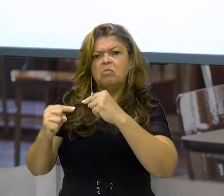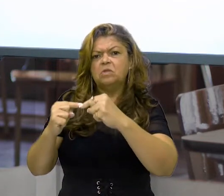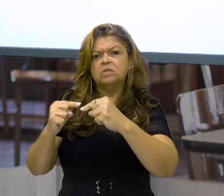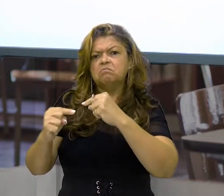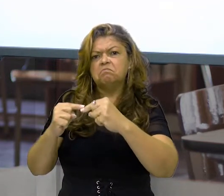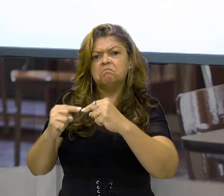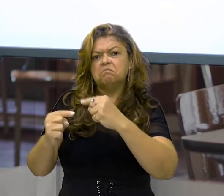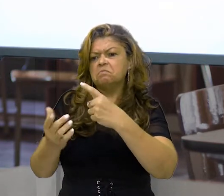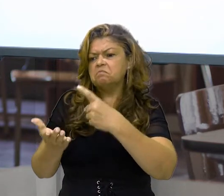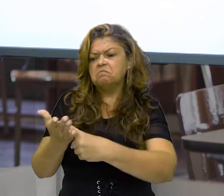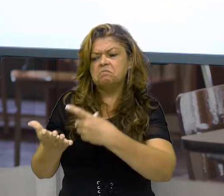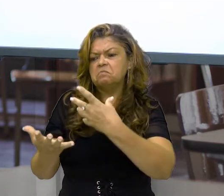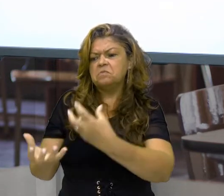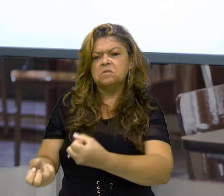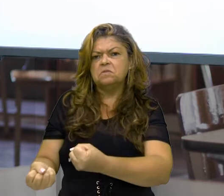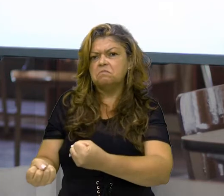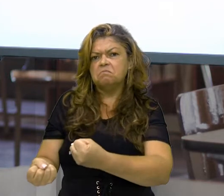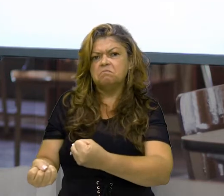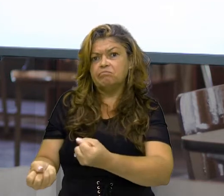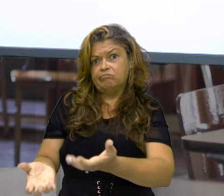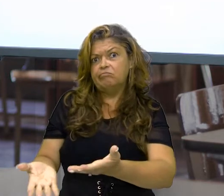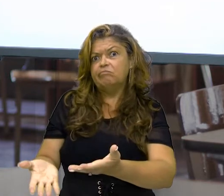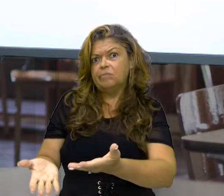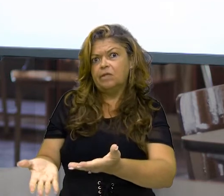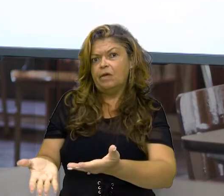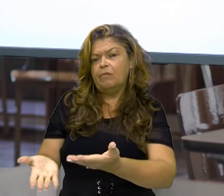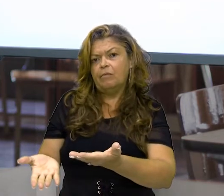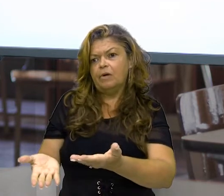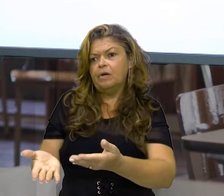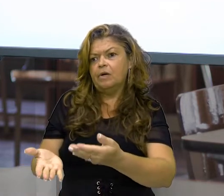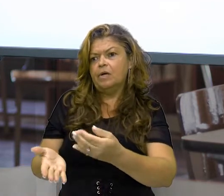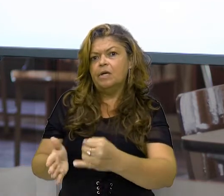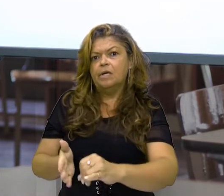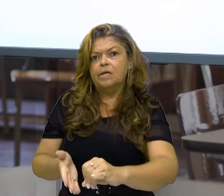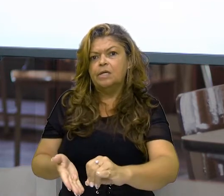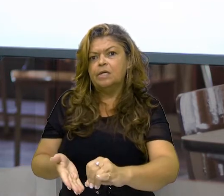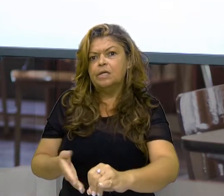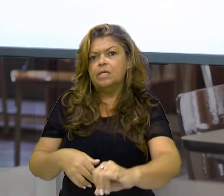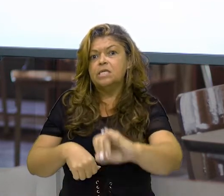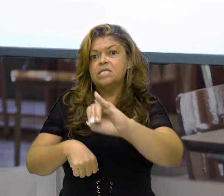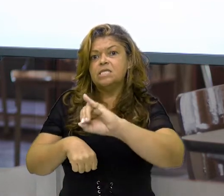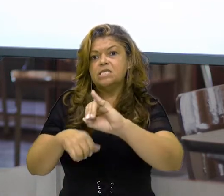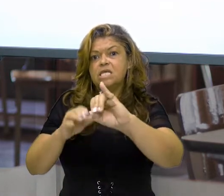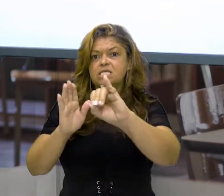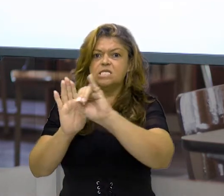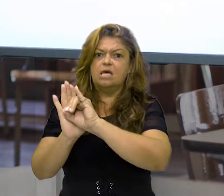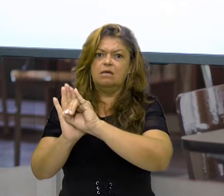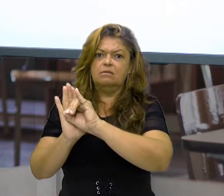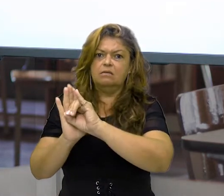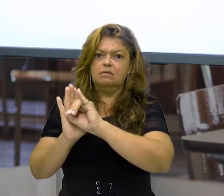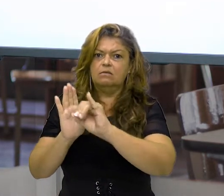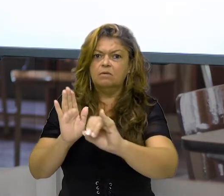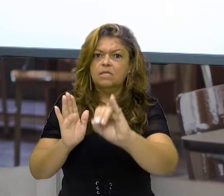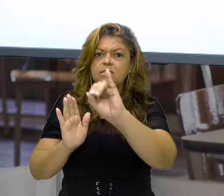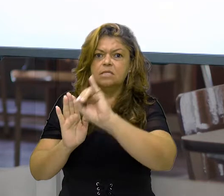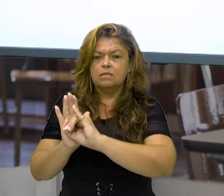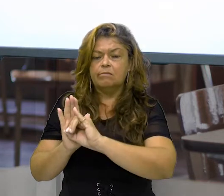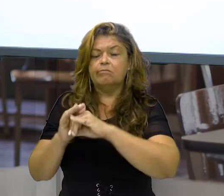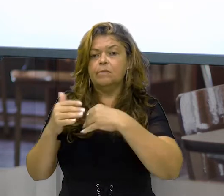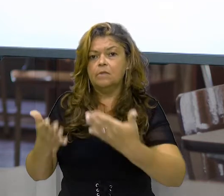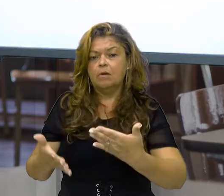minha identidade, certo? Então, sempre eu tenho como referência meus valores,